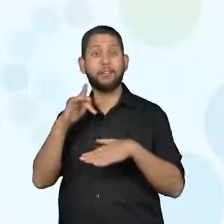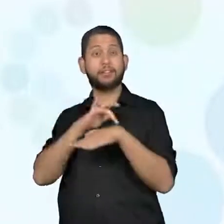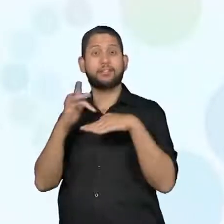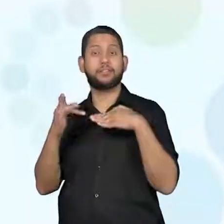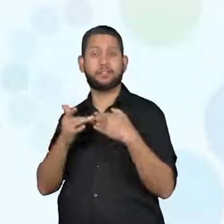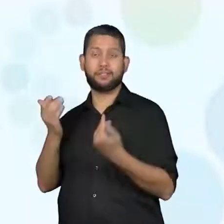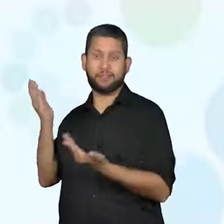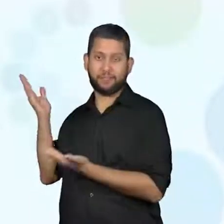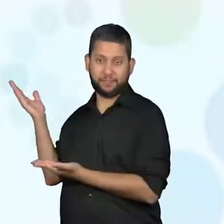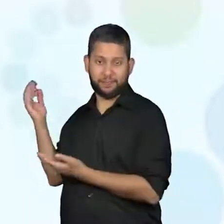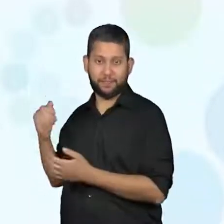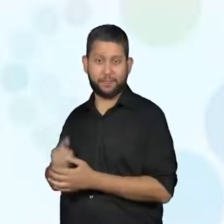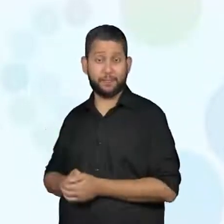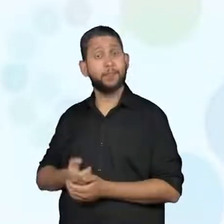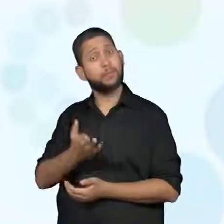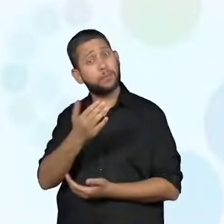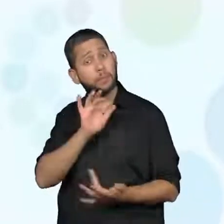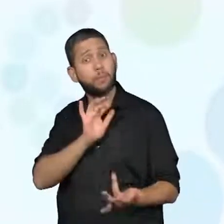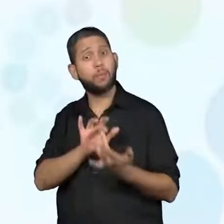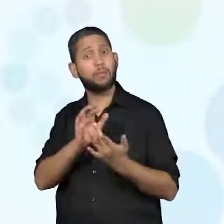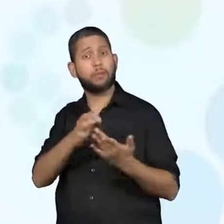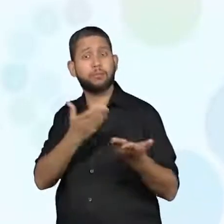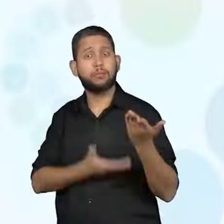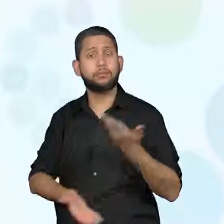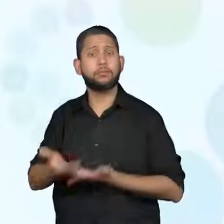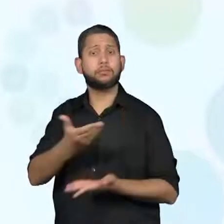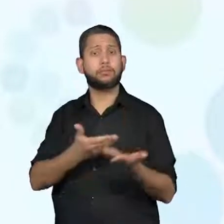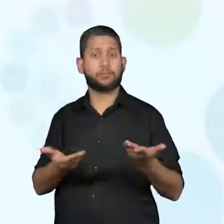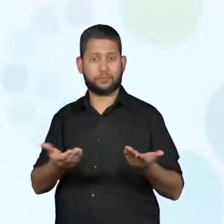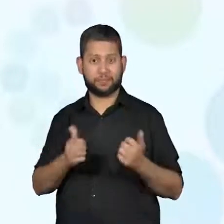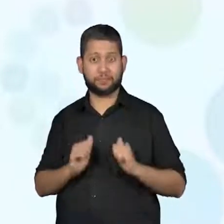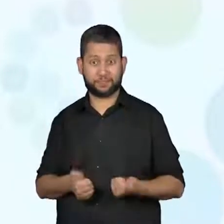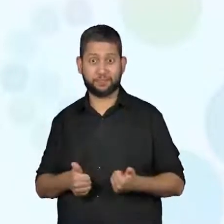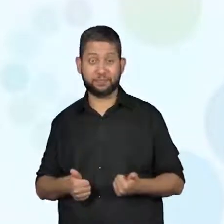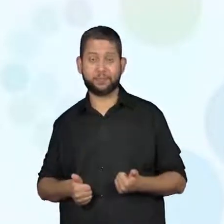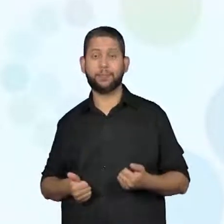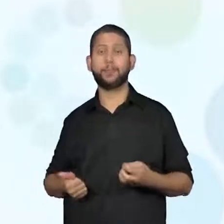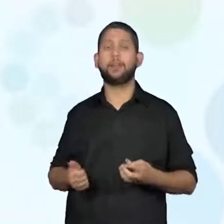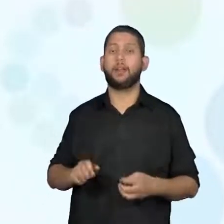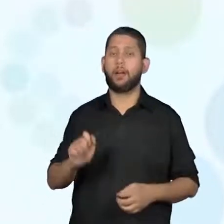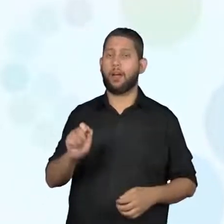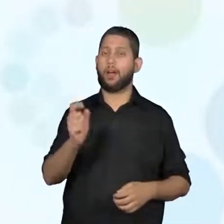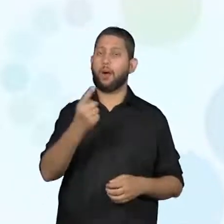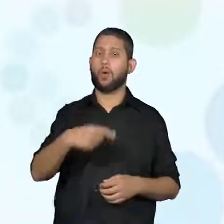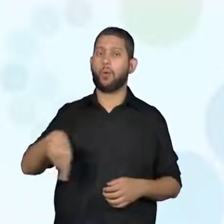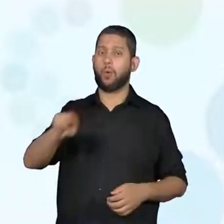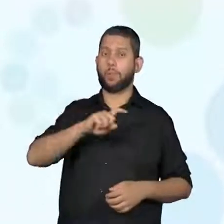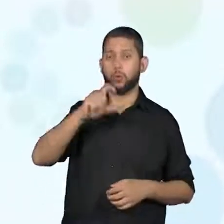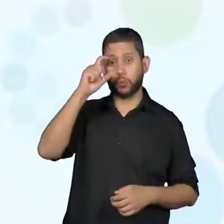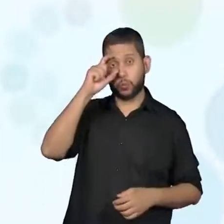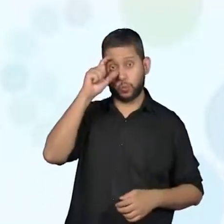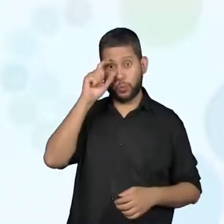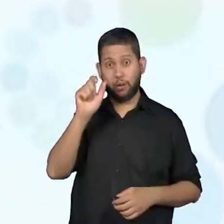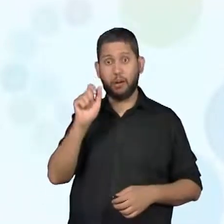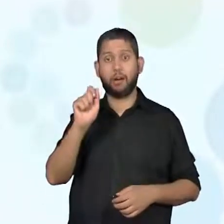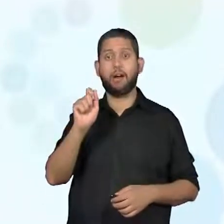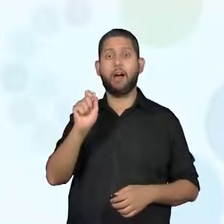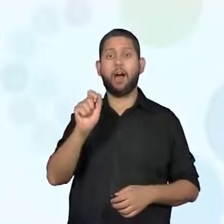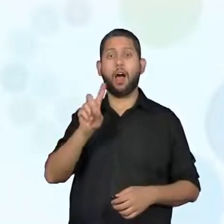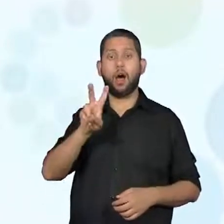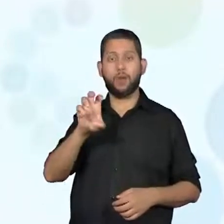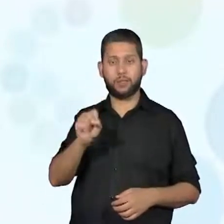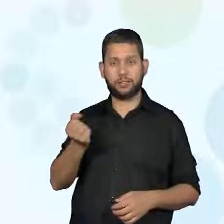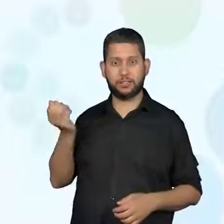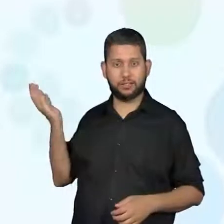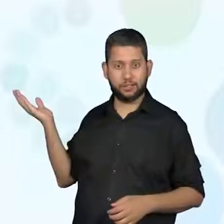sociais, para que você possa compartilhar os nossos registros. Arroba Geno Alves, underline e...